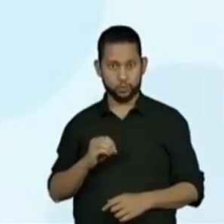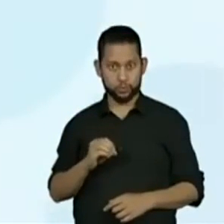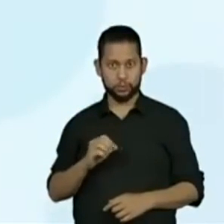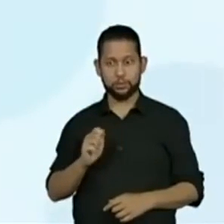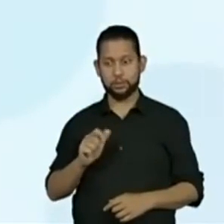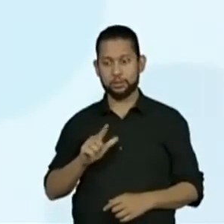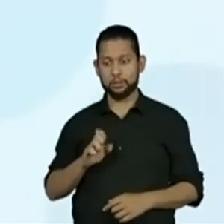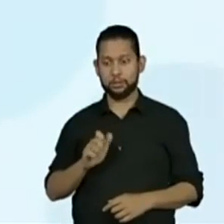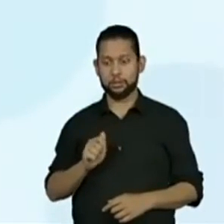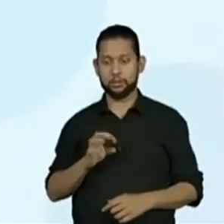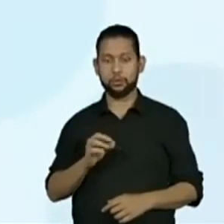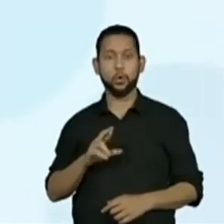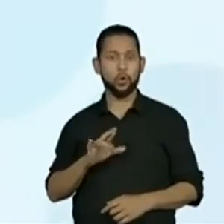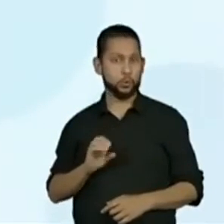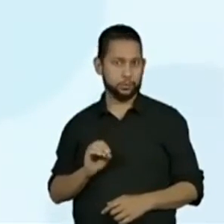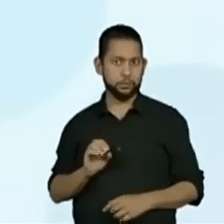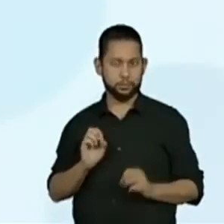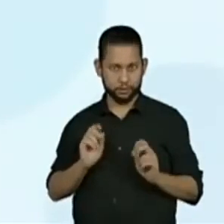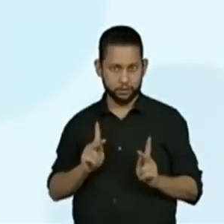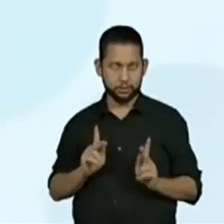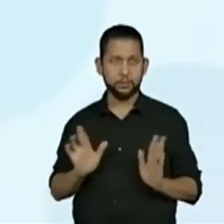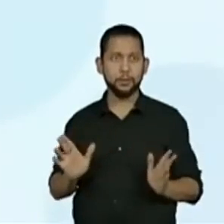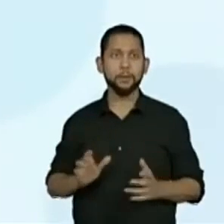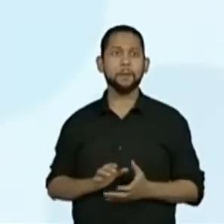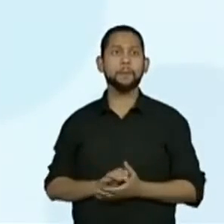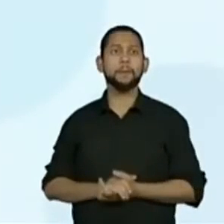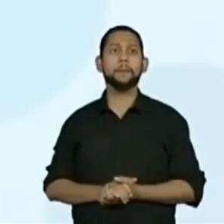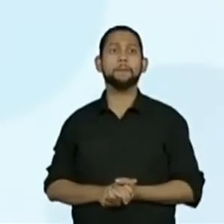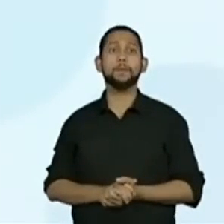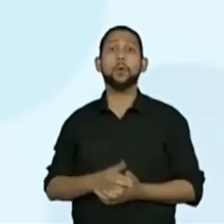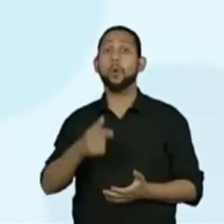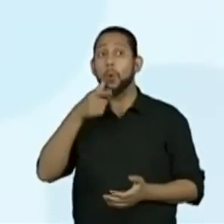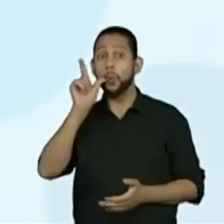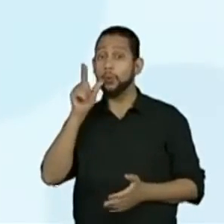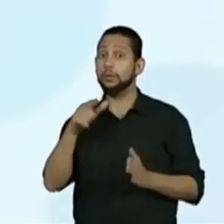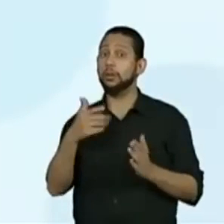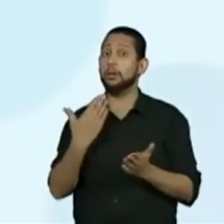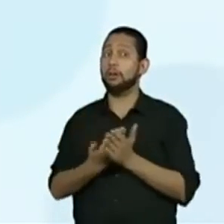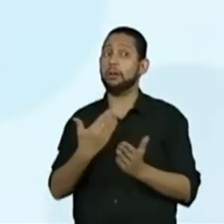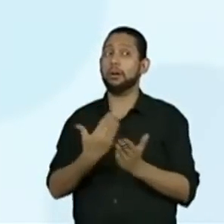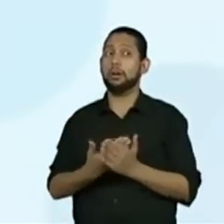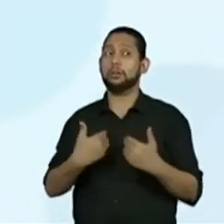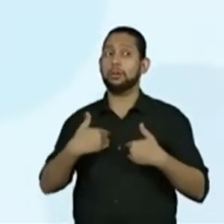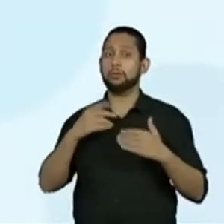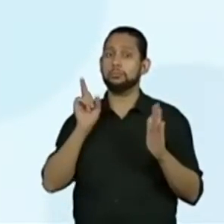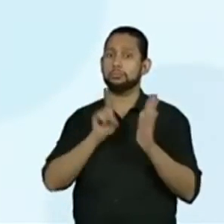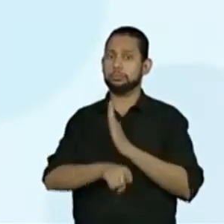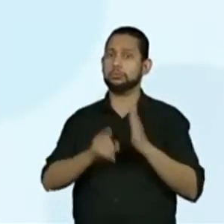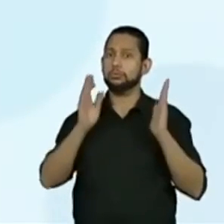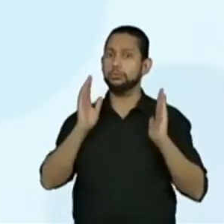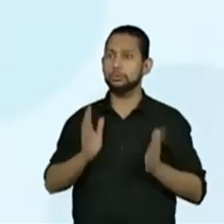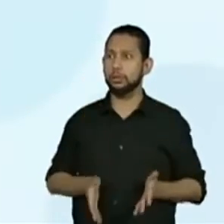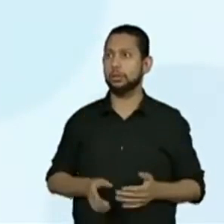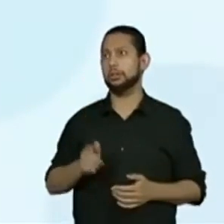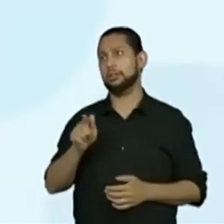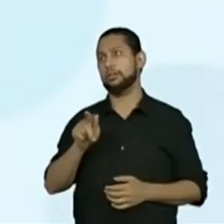Vamos para a próxima perguntinha. Essa foi da aula de ontem, tá? Para o Marinalva, está falando que o Guilherme, a Graziele e